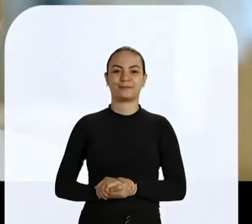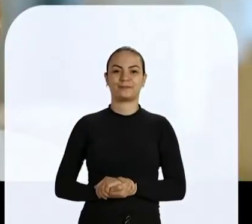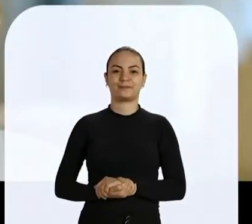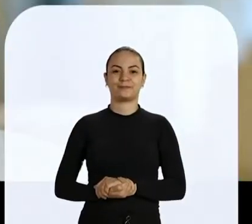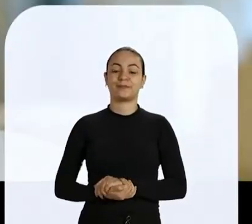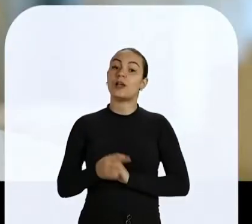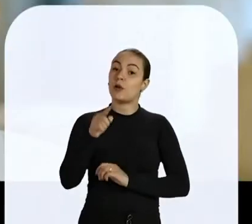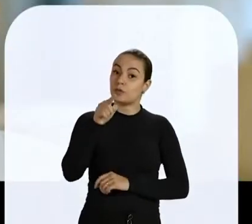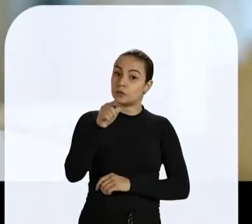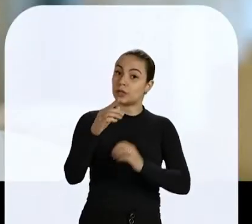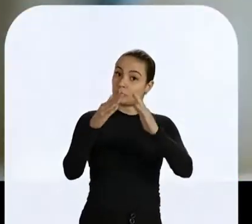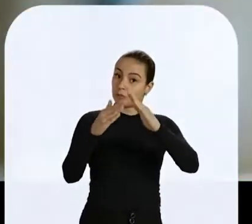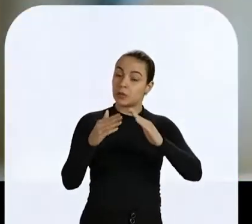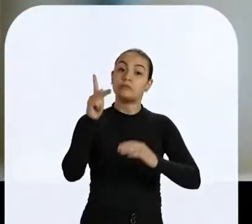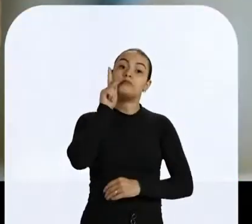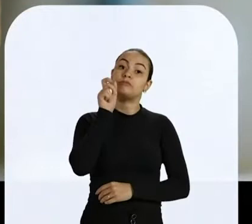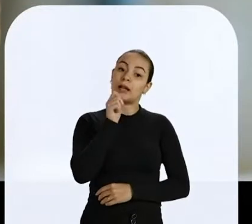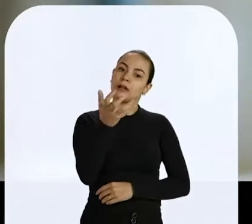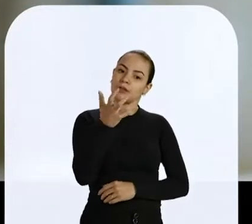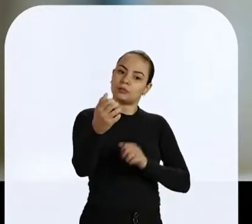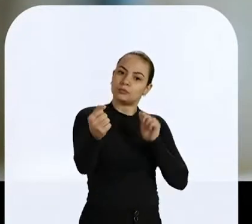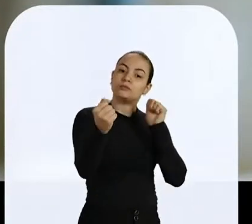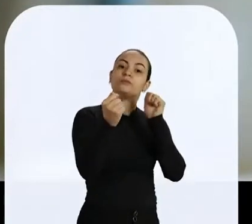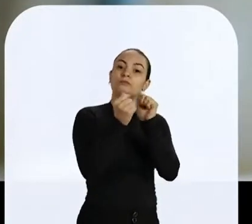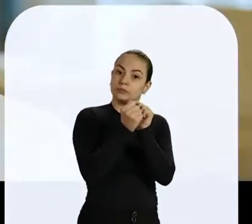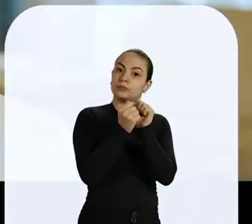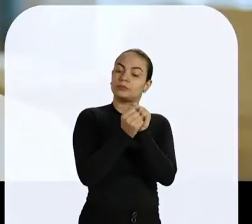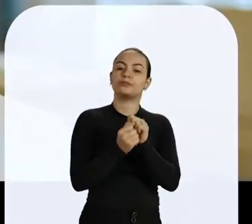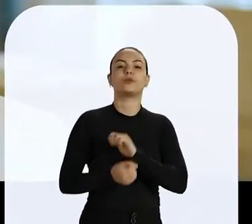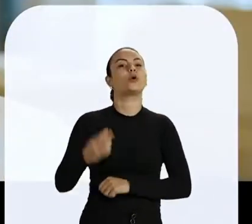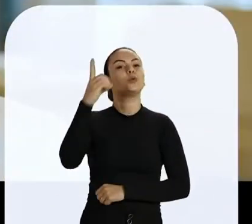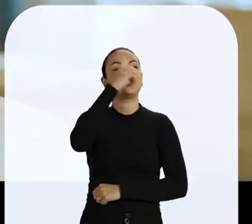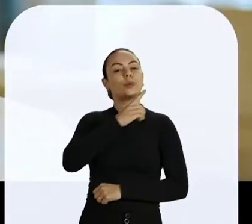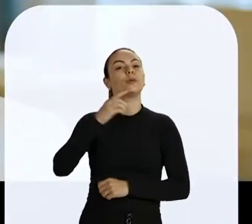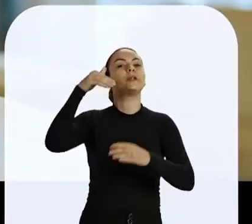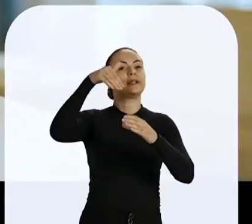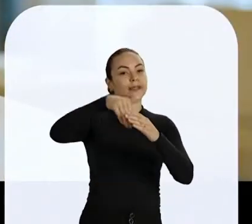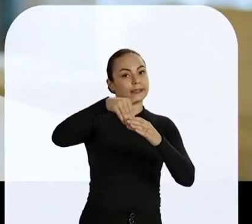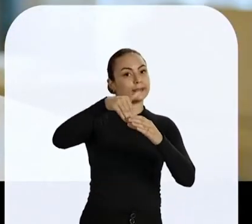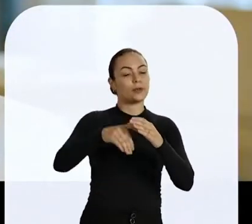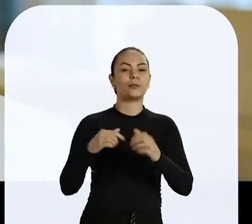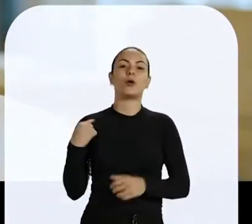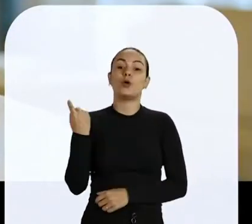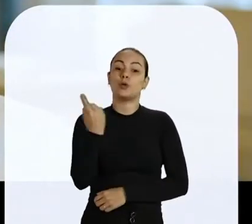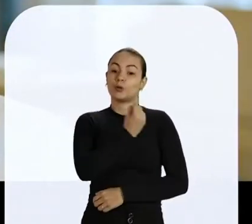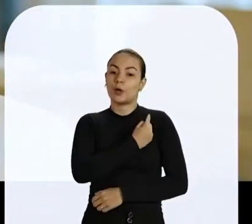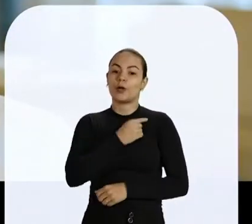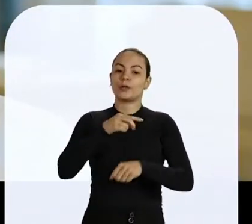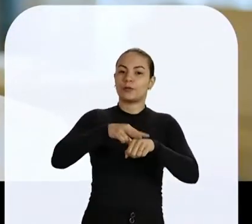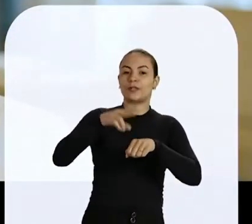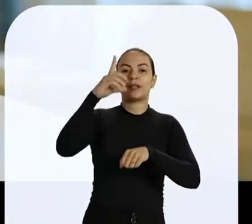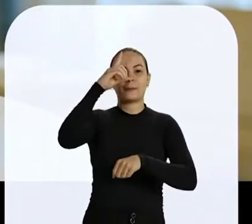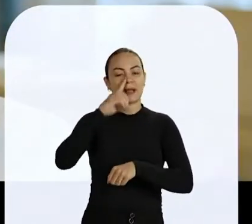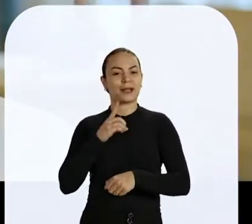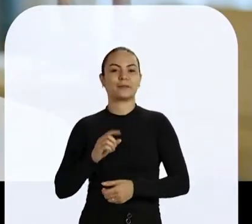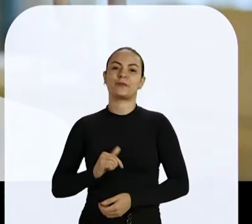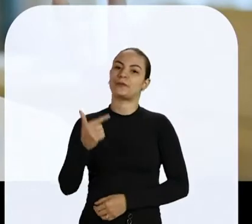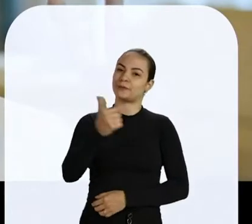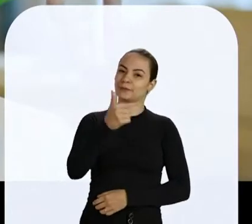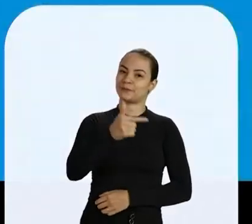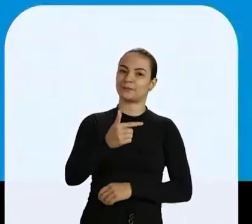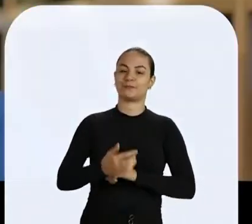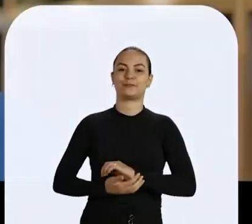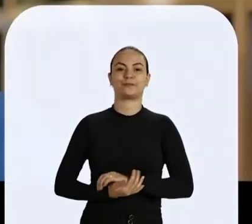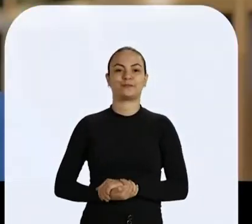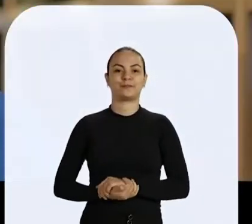Você é de Porto Velho. Quero você junto comigo. E no domingo da eleição, somos todos verde e amarelo. Somos